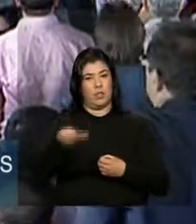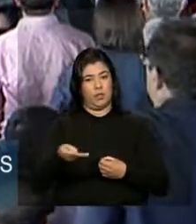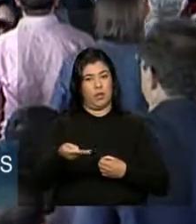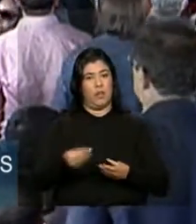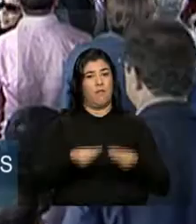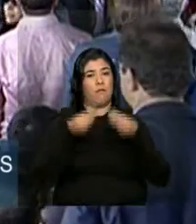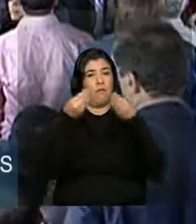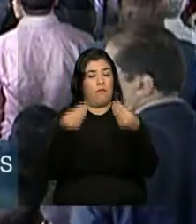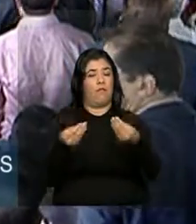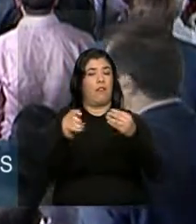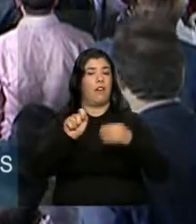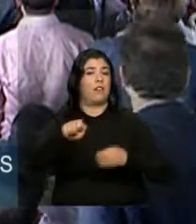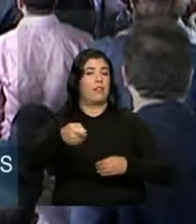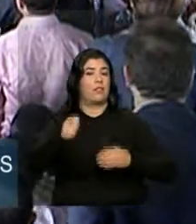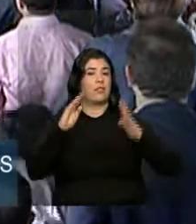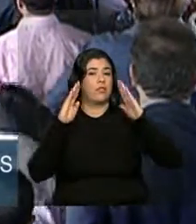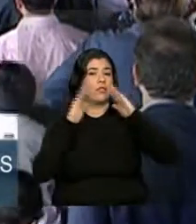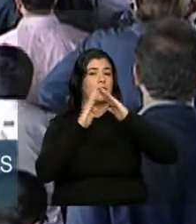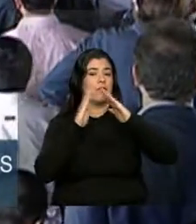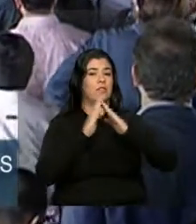sua unidade habitacional.